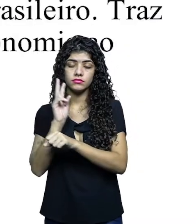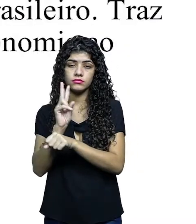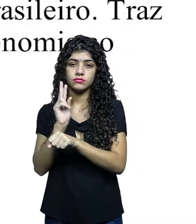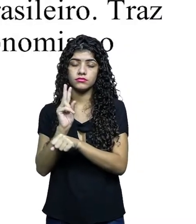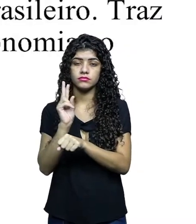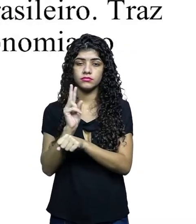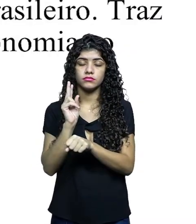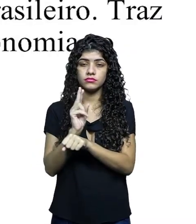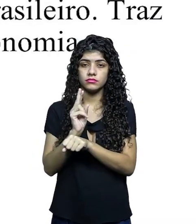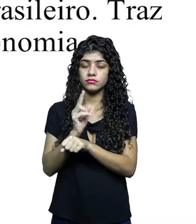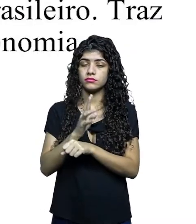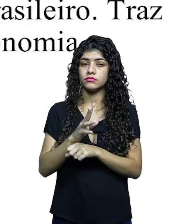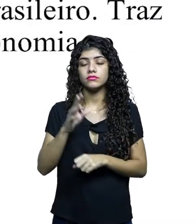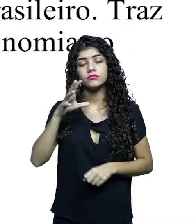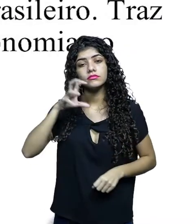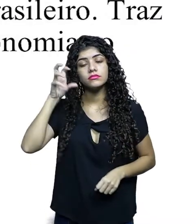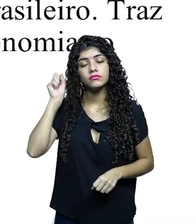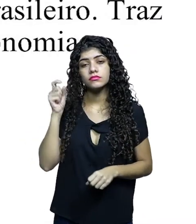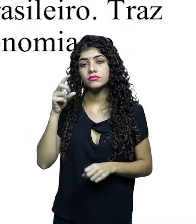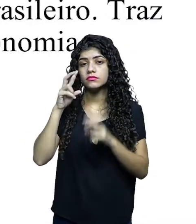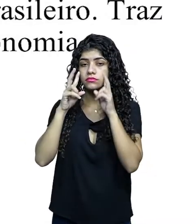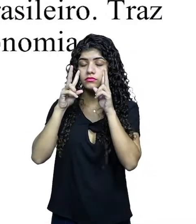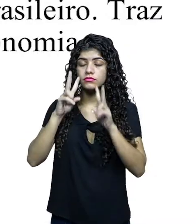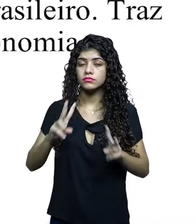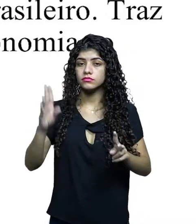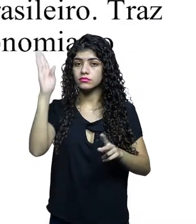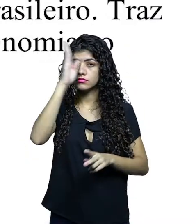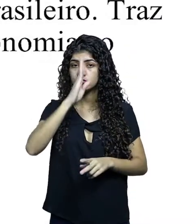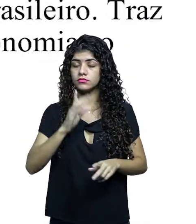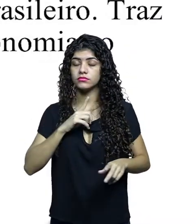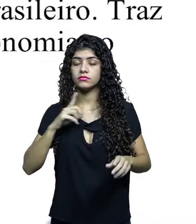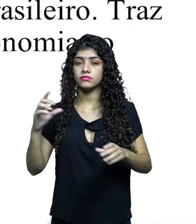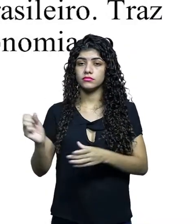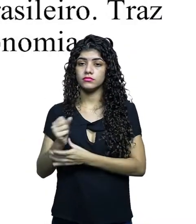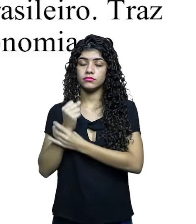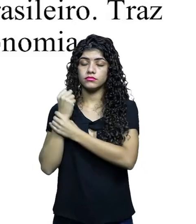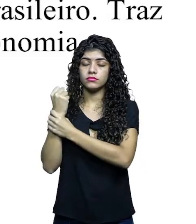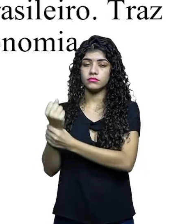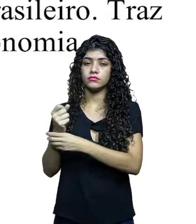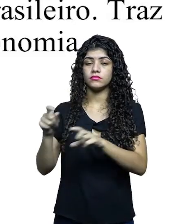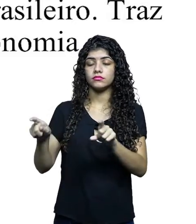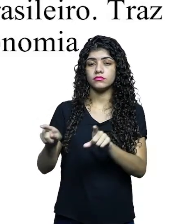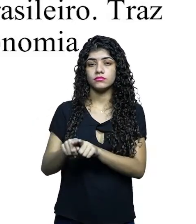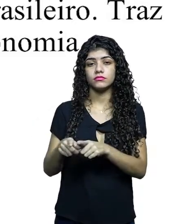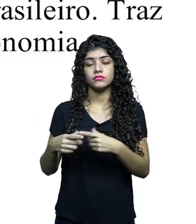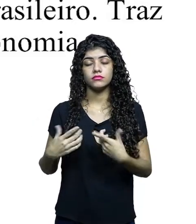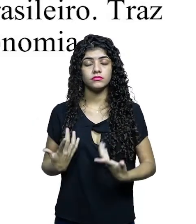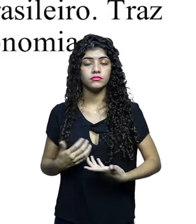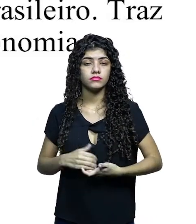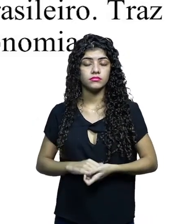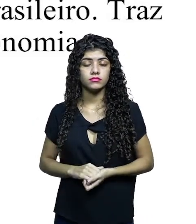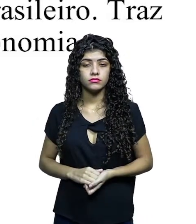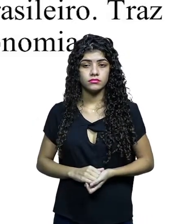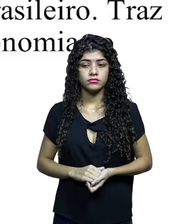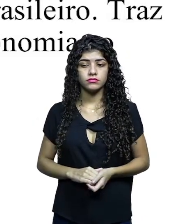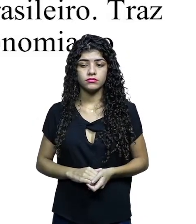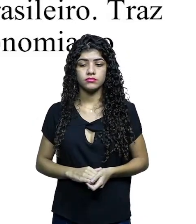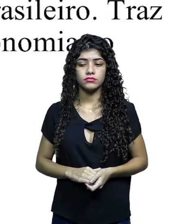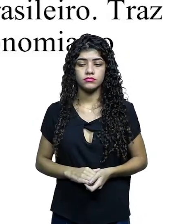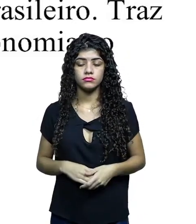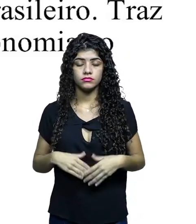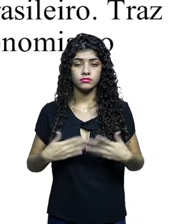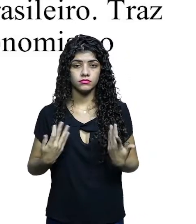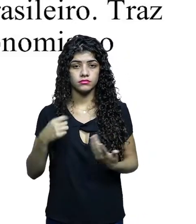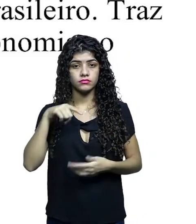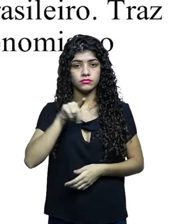protege o mercado audiovisual brasileiro. Ela traz segurança jurídica e isonomia ao setor de exibição. Então,